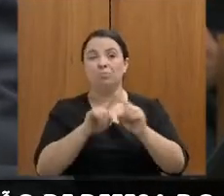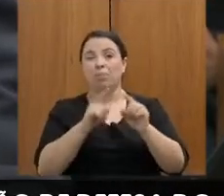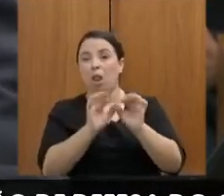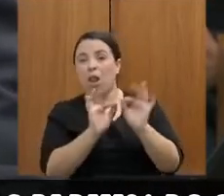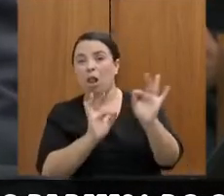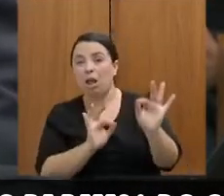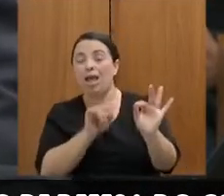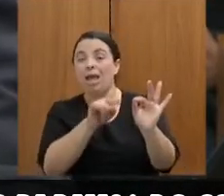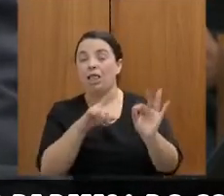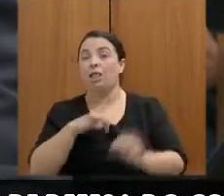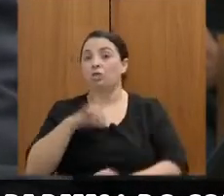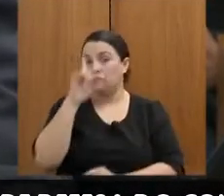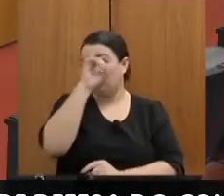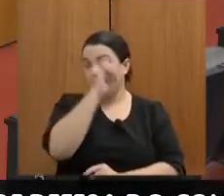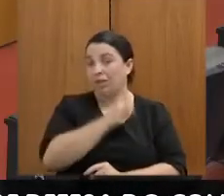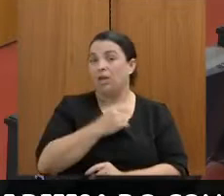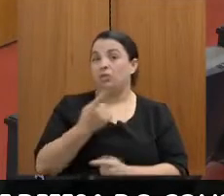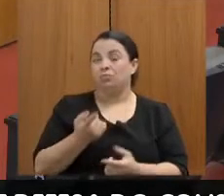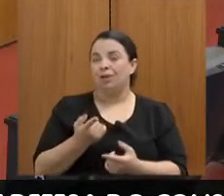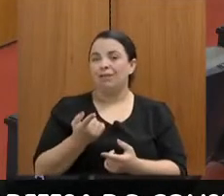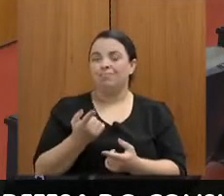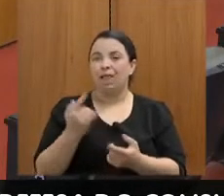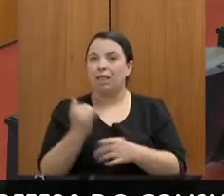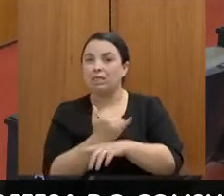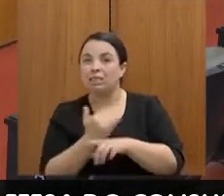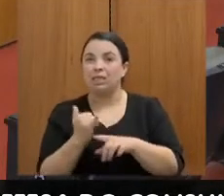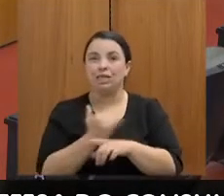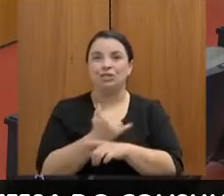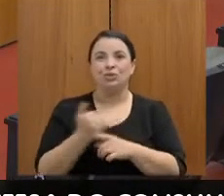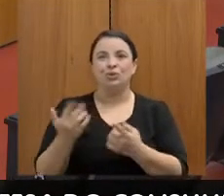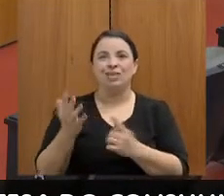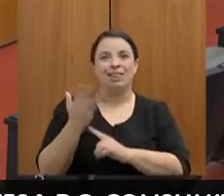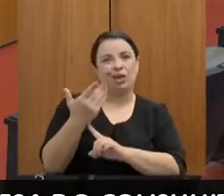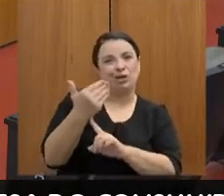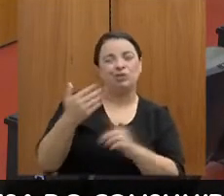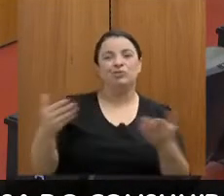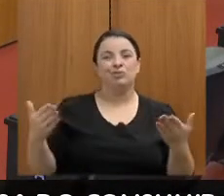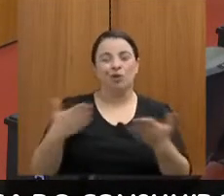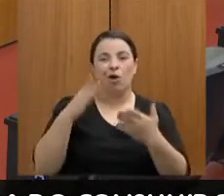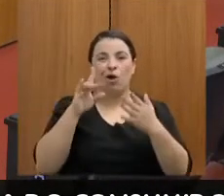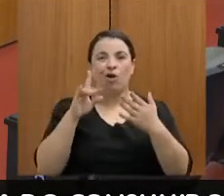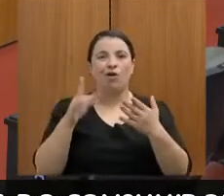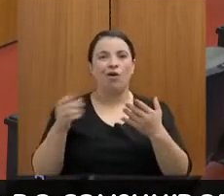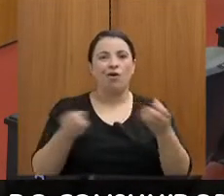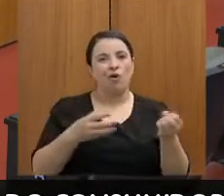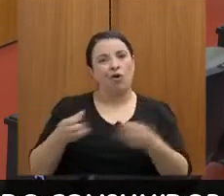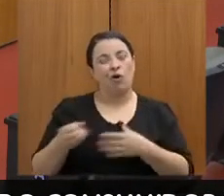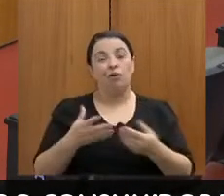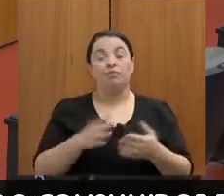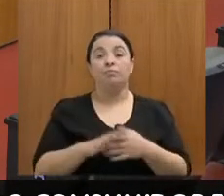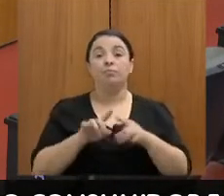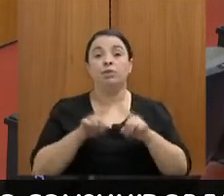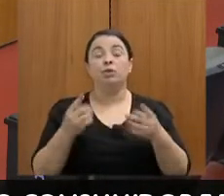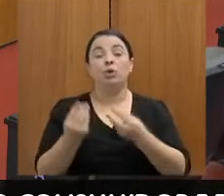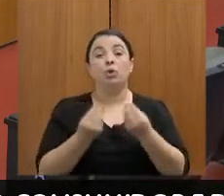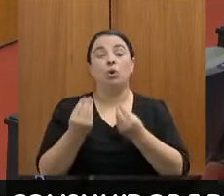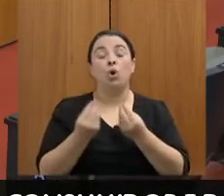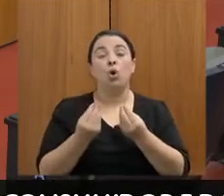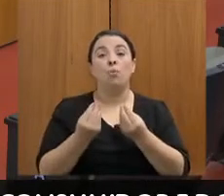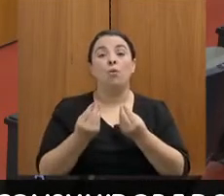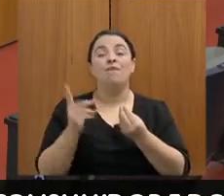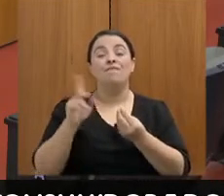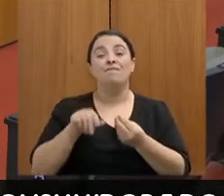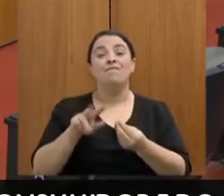dificuldade para lidar com as inovações. Então, a gente quer saber exatamente quando está sendo pretendido voltar com o atendimento